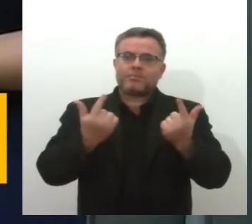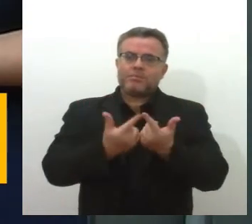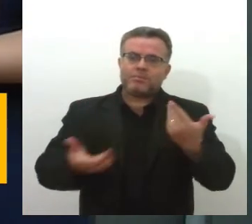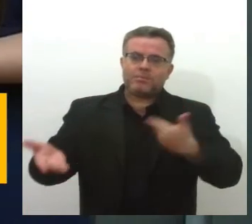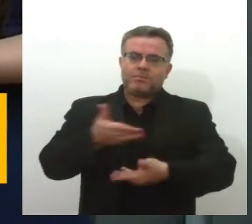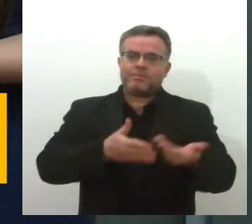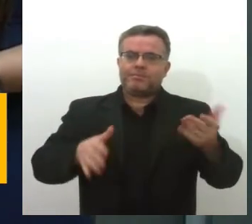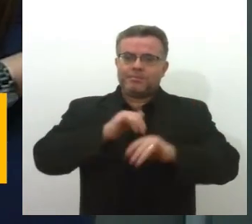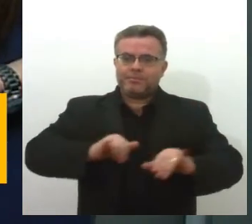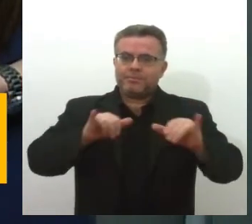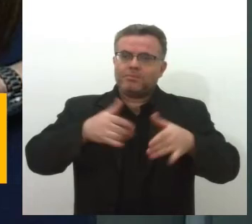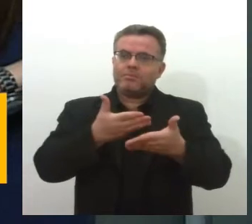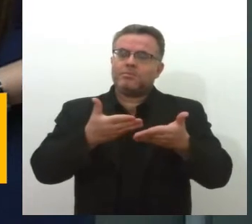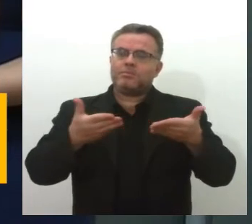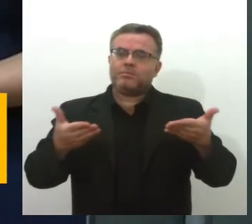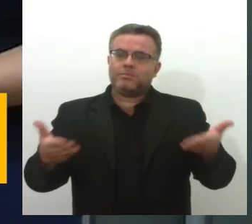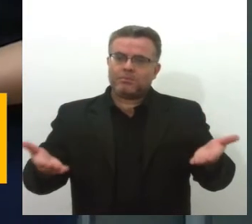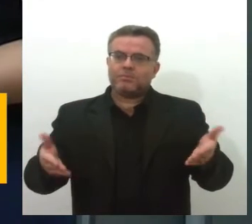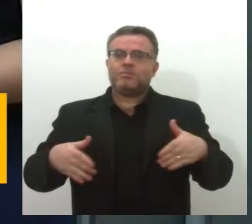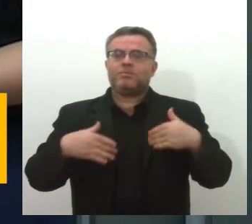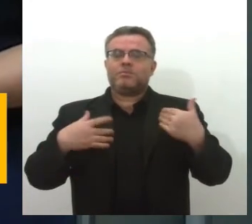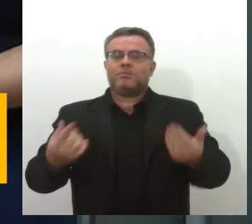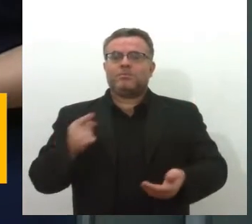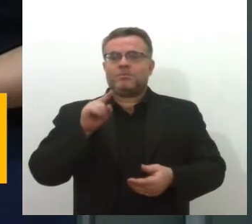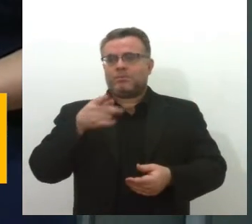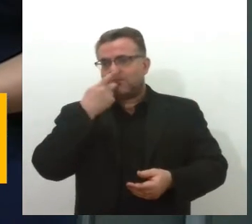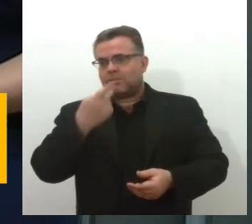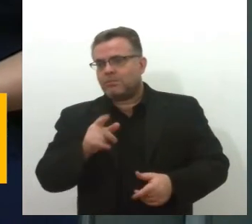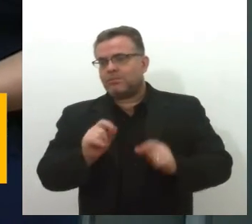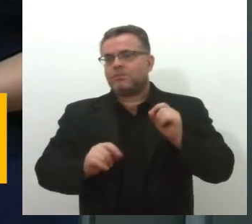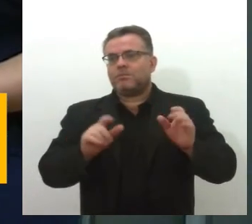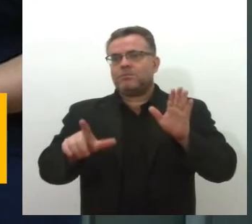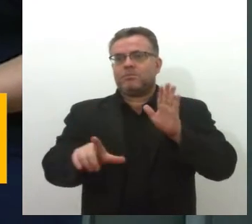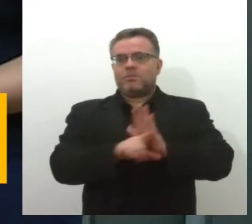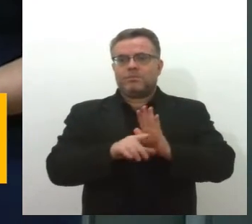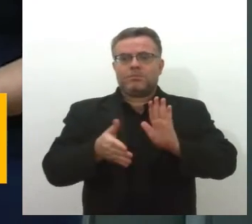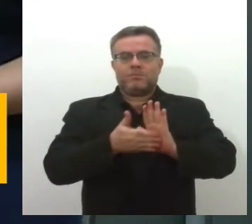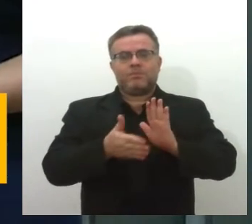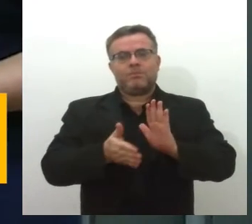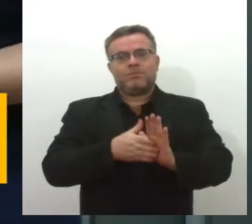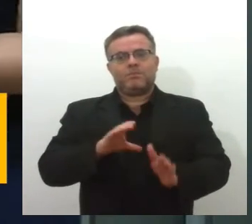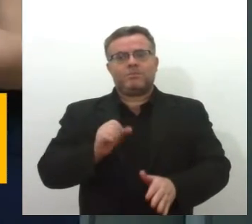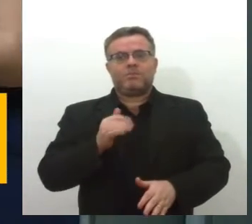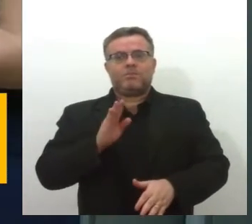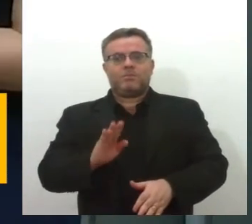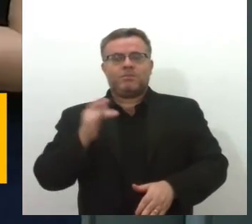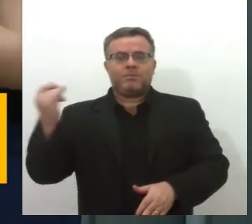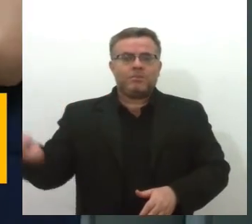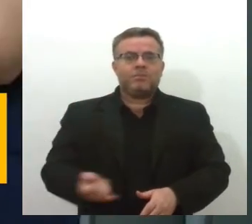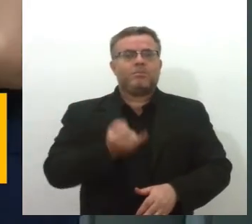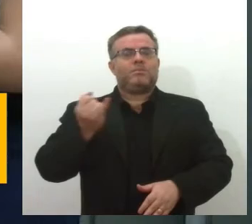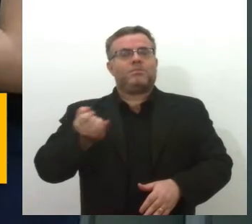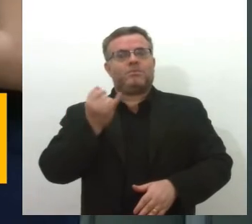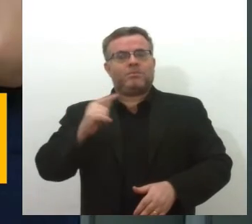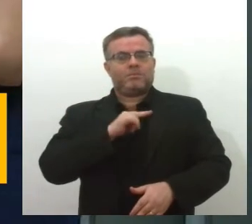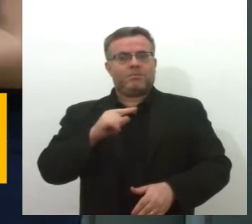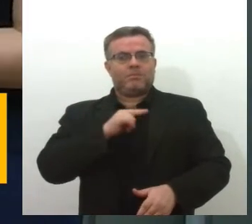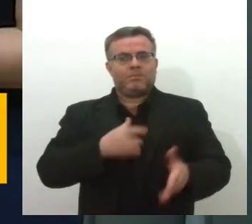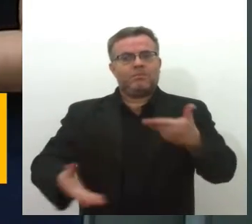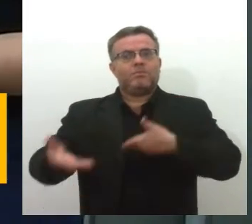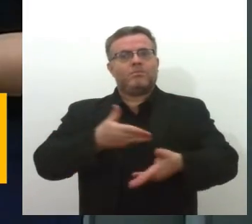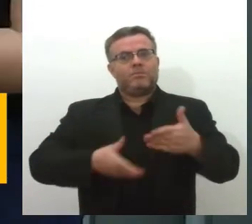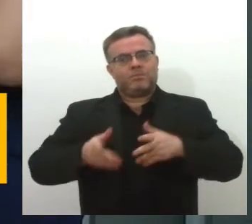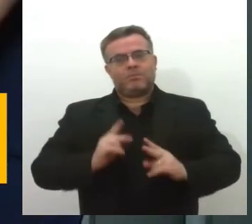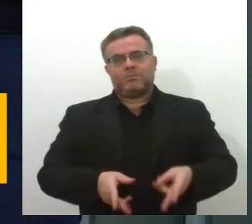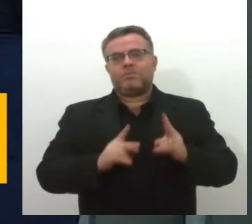sergipana, porque, como a gente comentou, essa lei foi uma sugestão da OAB Sergipe. Então, é muito importante que exista essa relação,